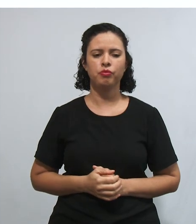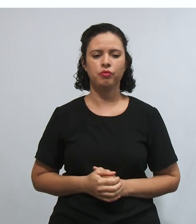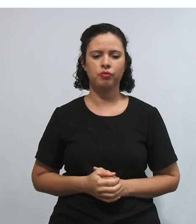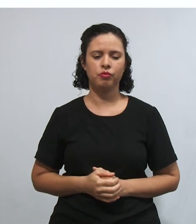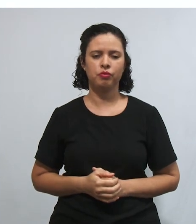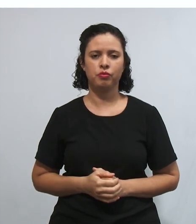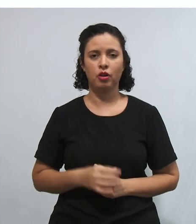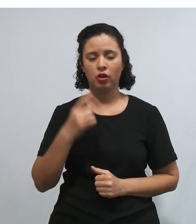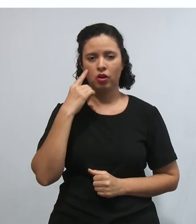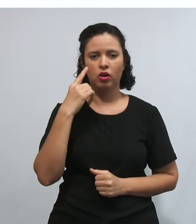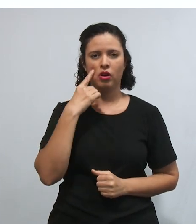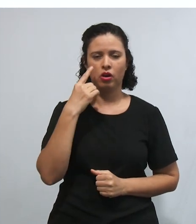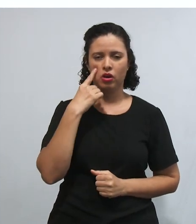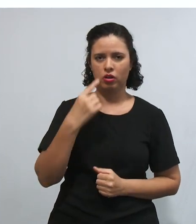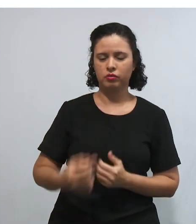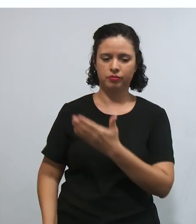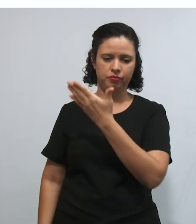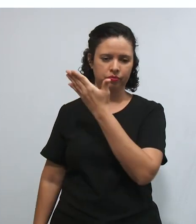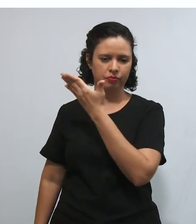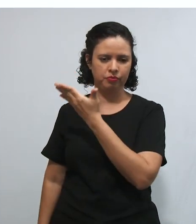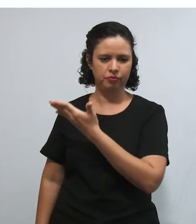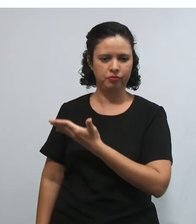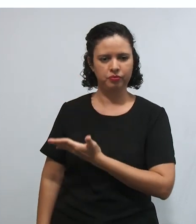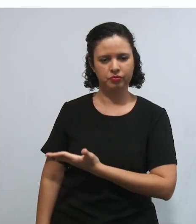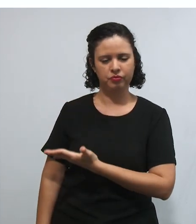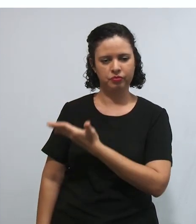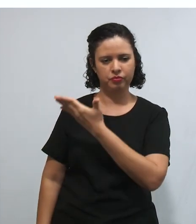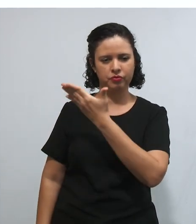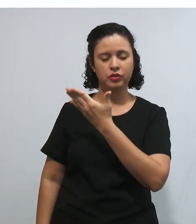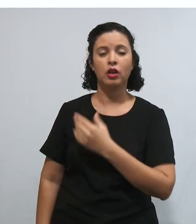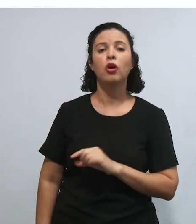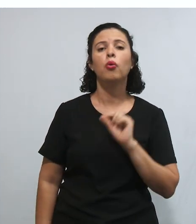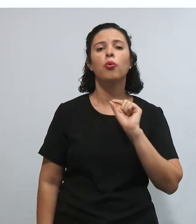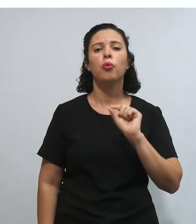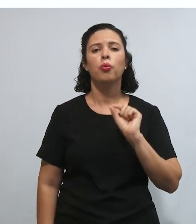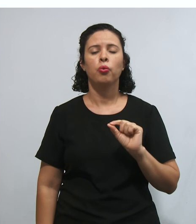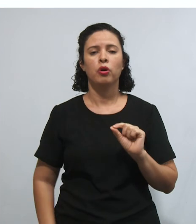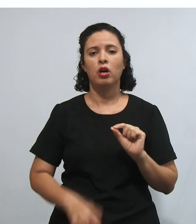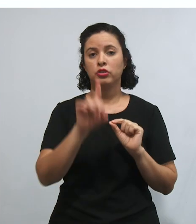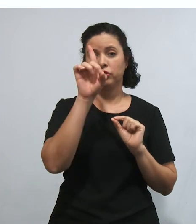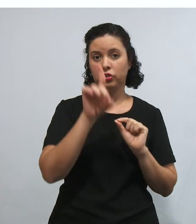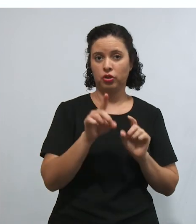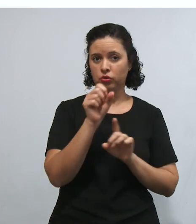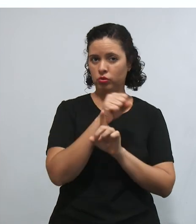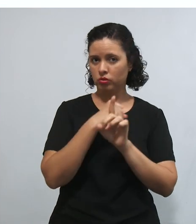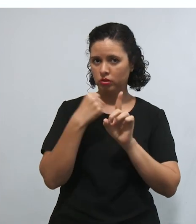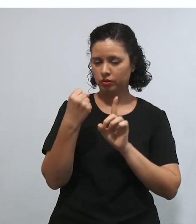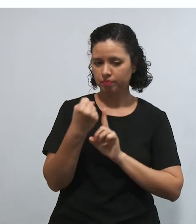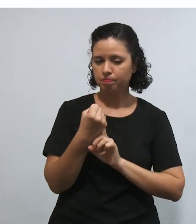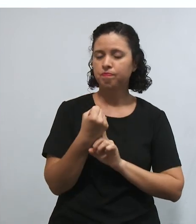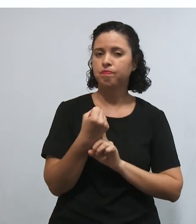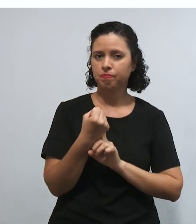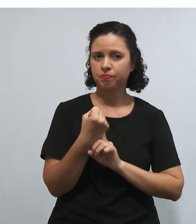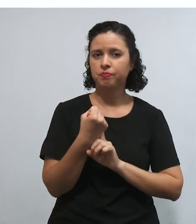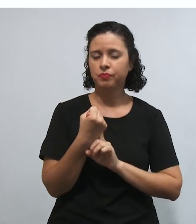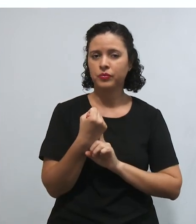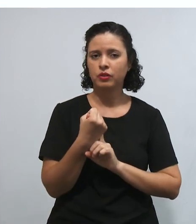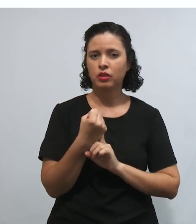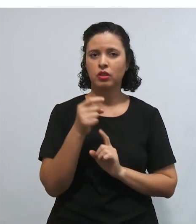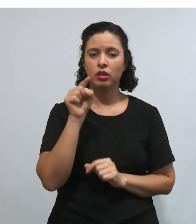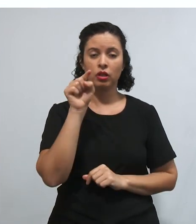E aqui, vamos falar um pouquinho dos direitos sociais, pessoal. É o seguinte, tá? Não